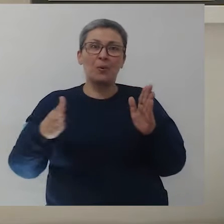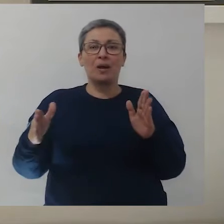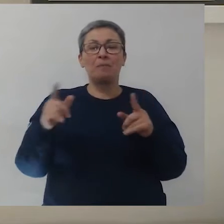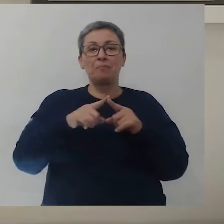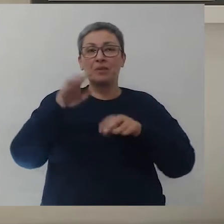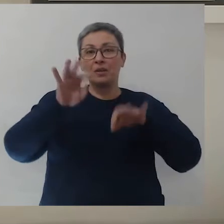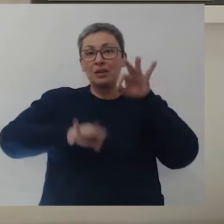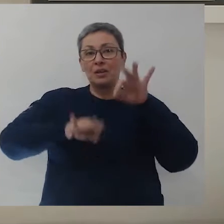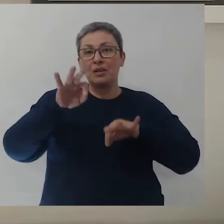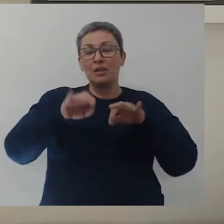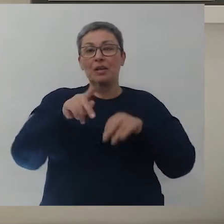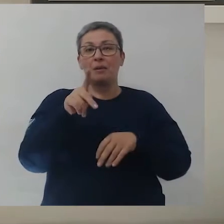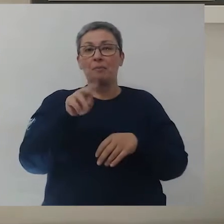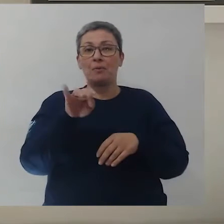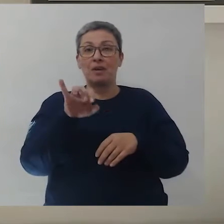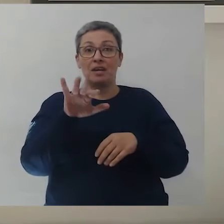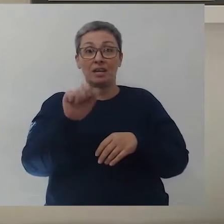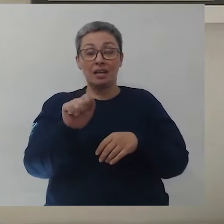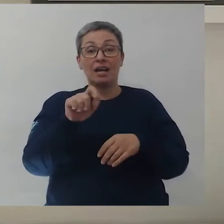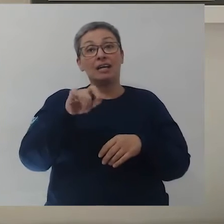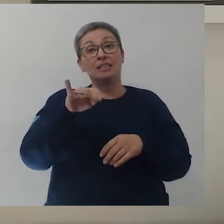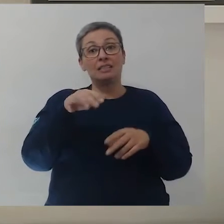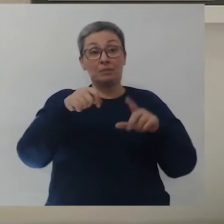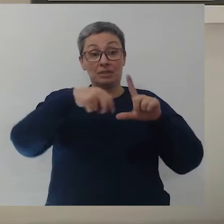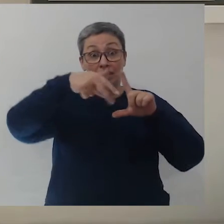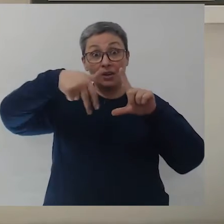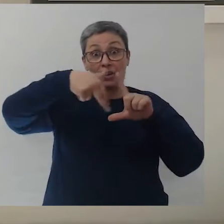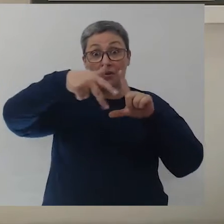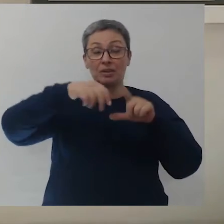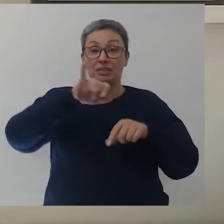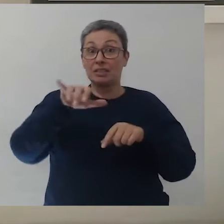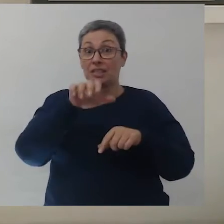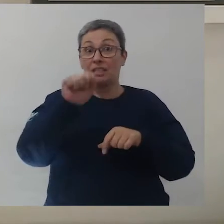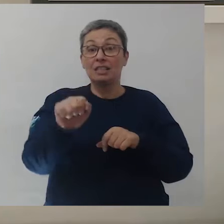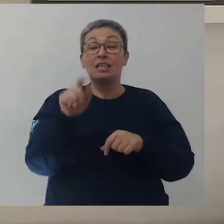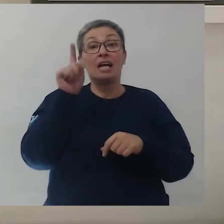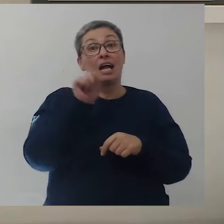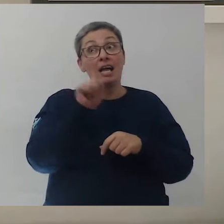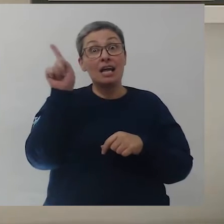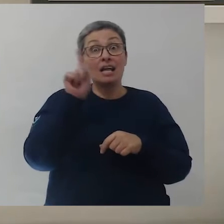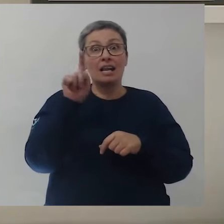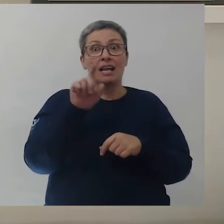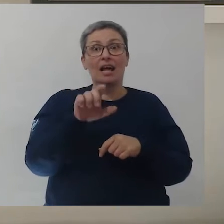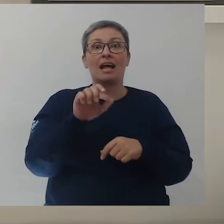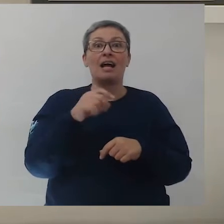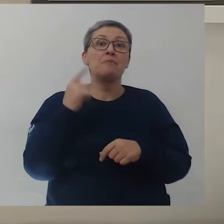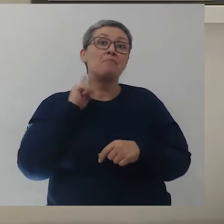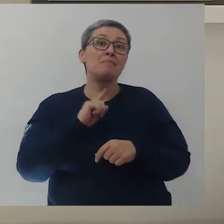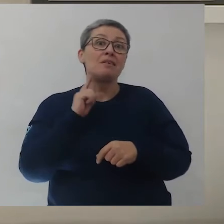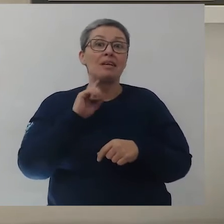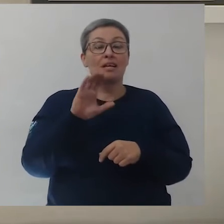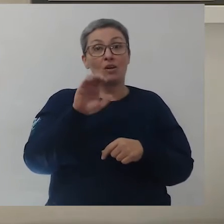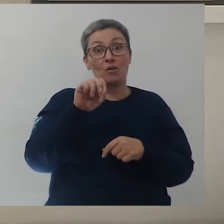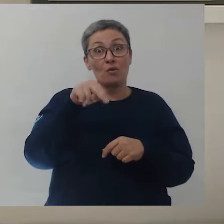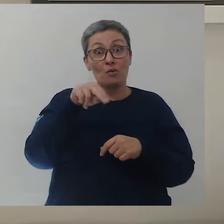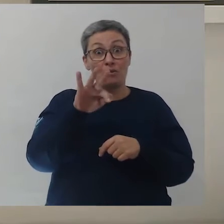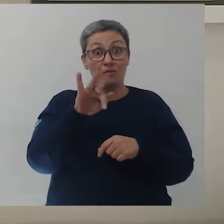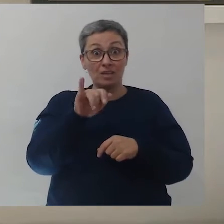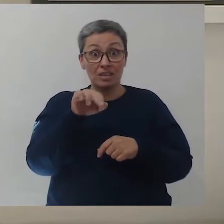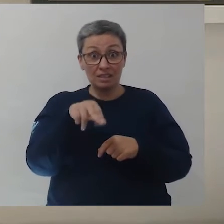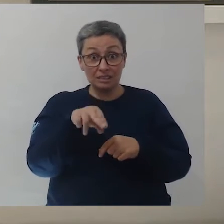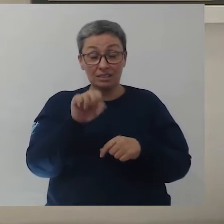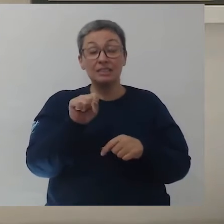a Oficina Poeira de Animação, na EJA, na Educação de Jovens e Adultos, lá em Confins, em Minas Gerais.